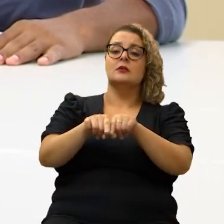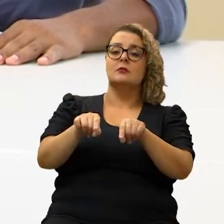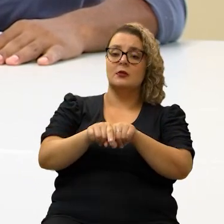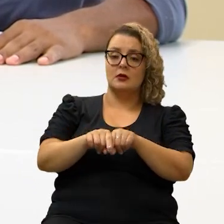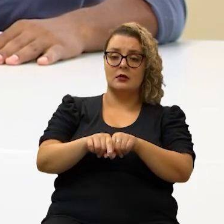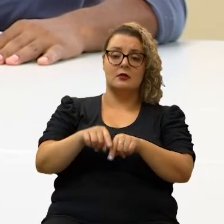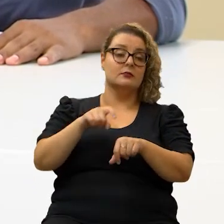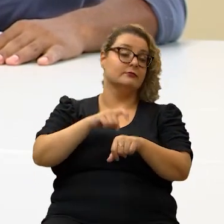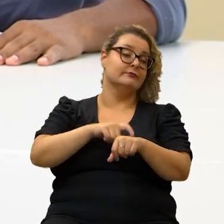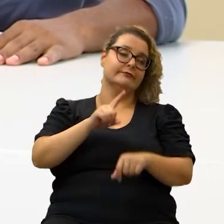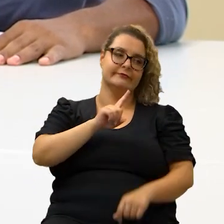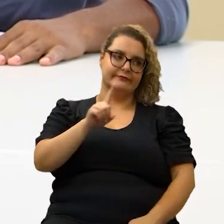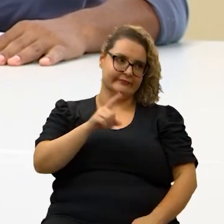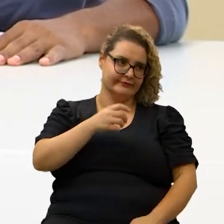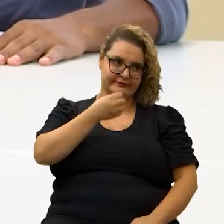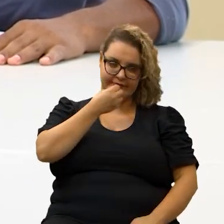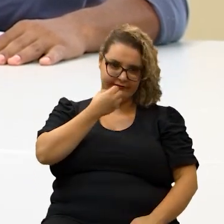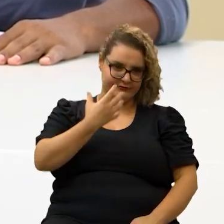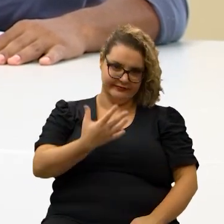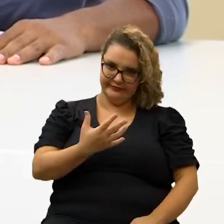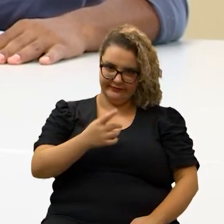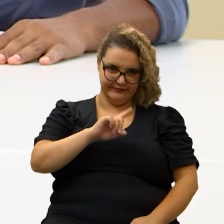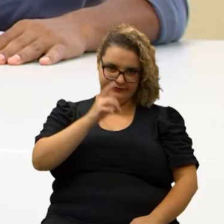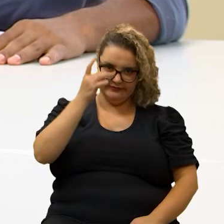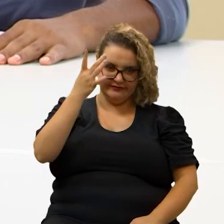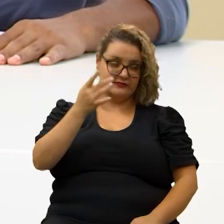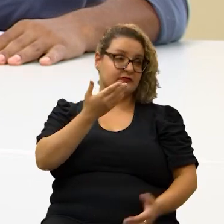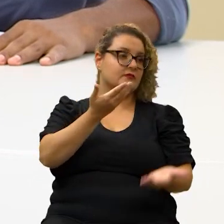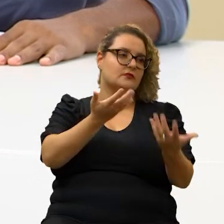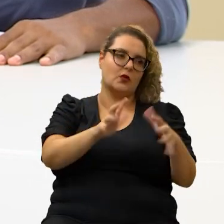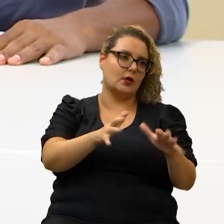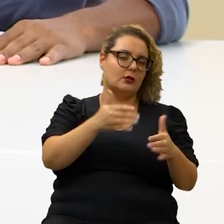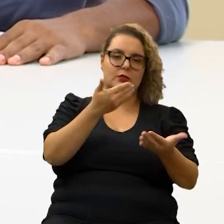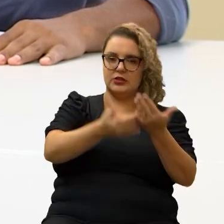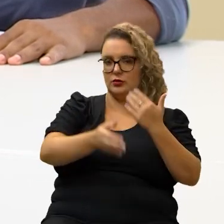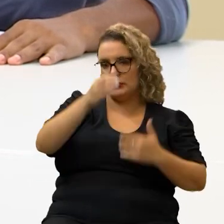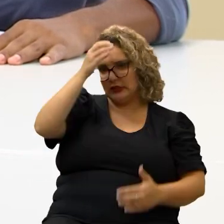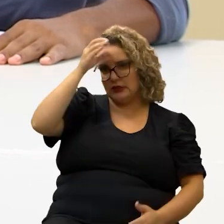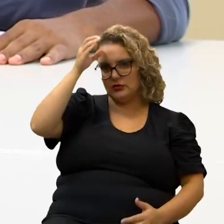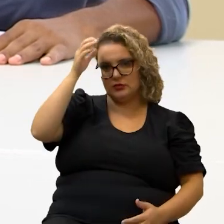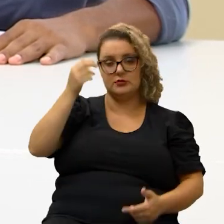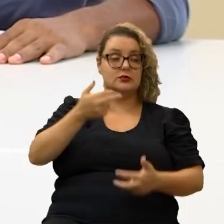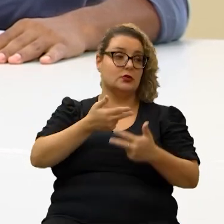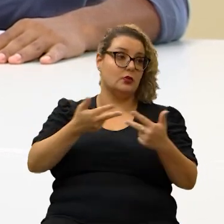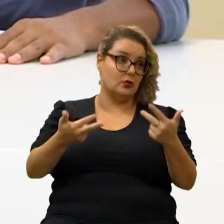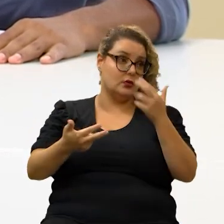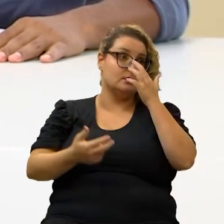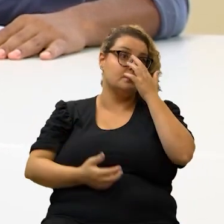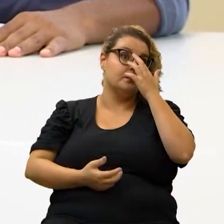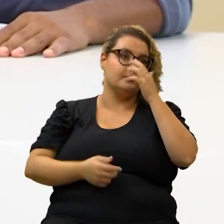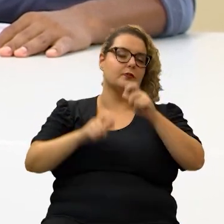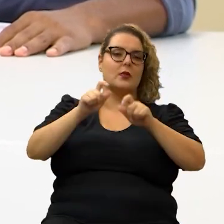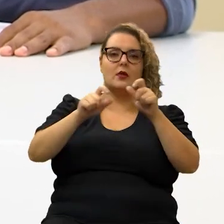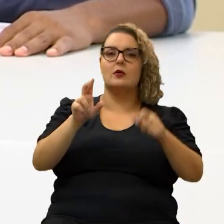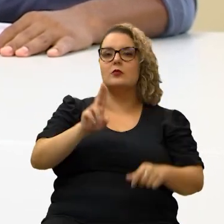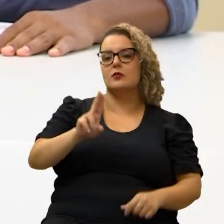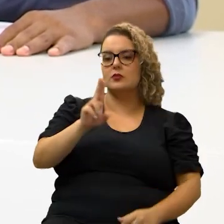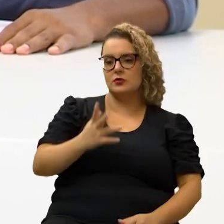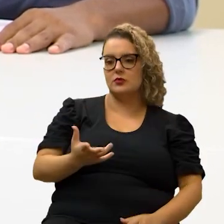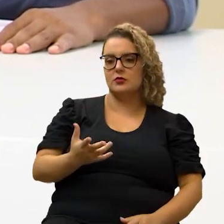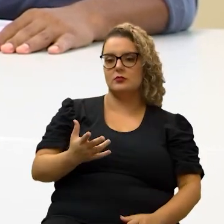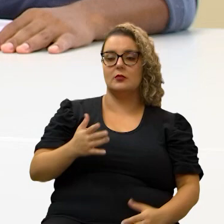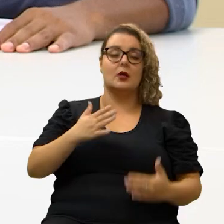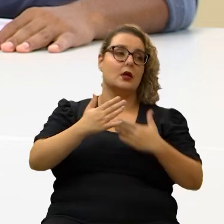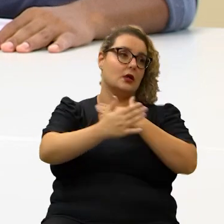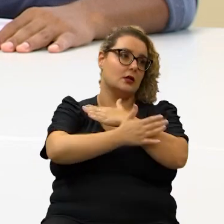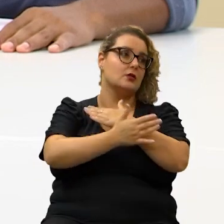a situação não está fácil ela também não quer perder o cliente então são coisas que as pessoas podem utilizar a seu